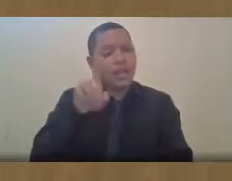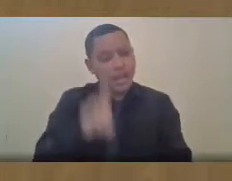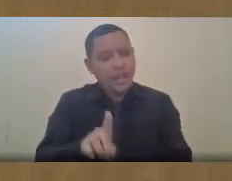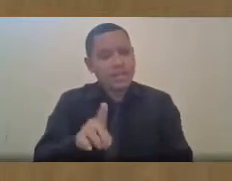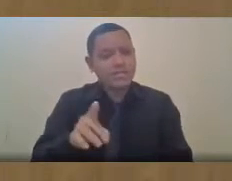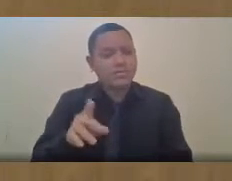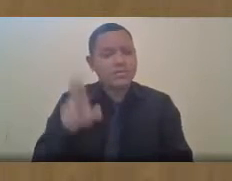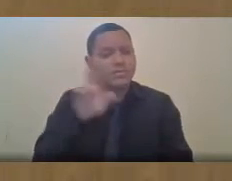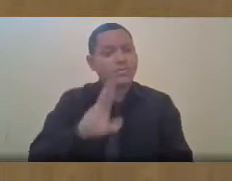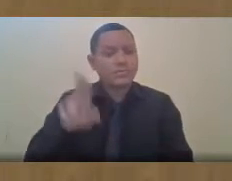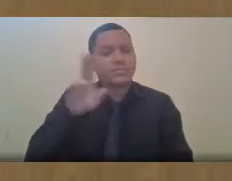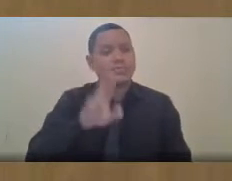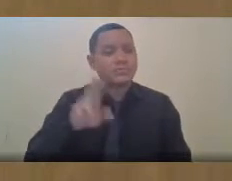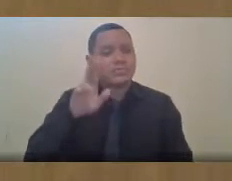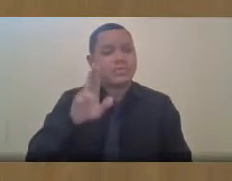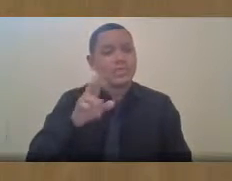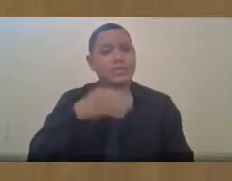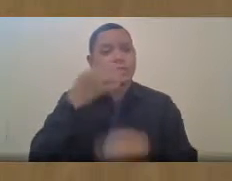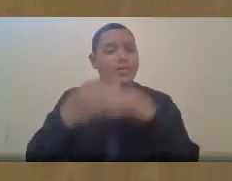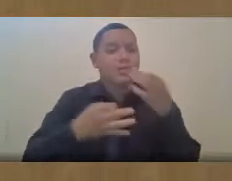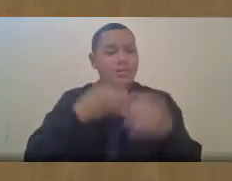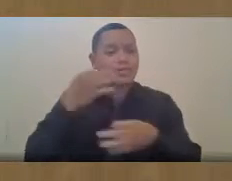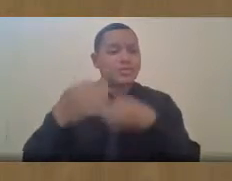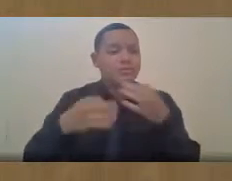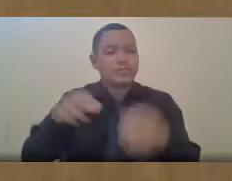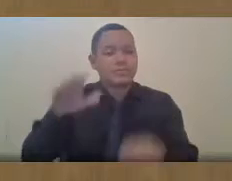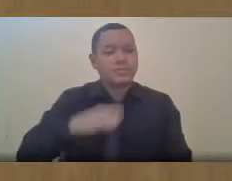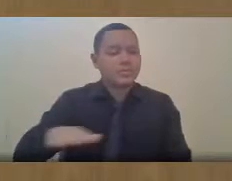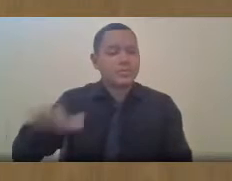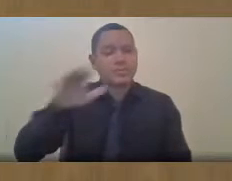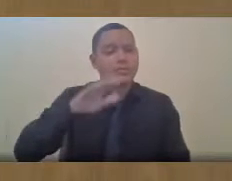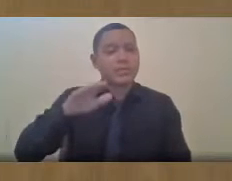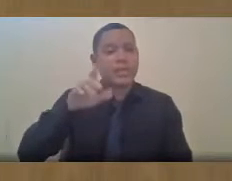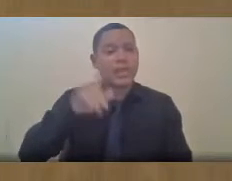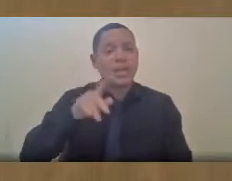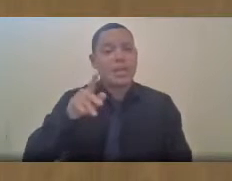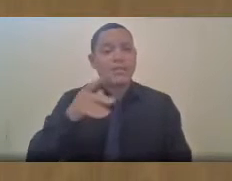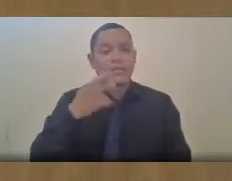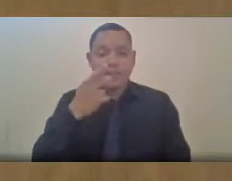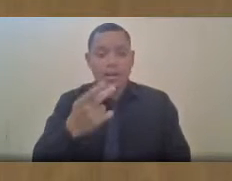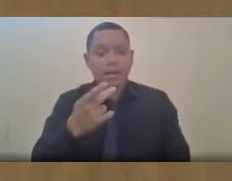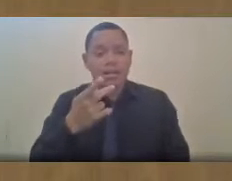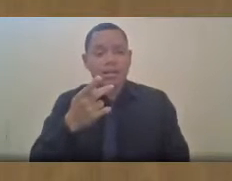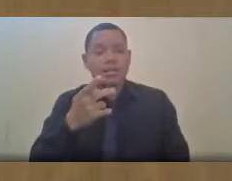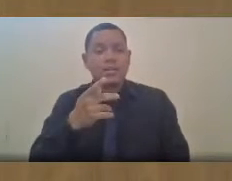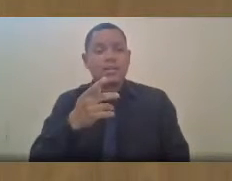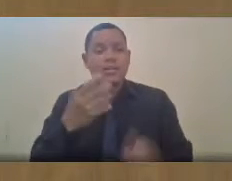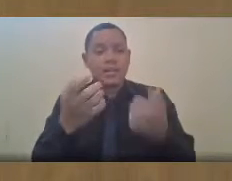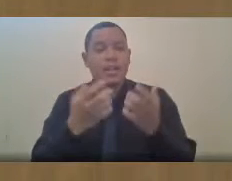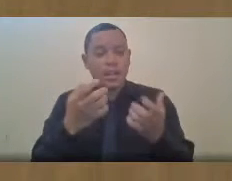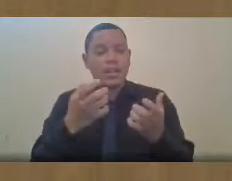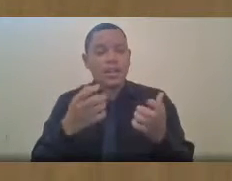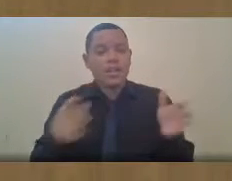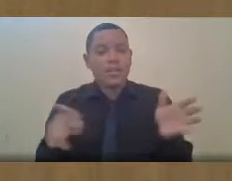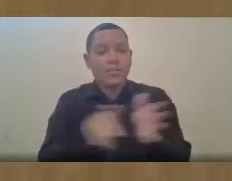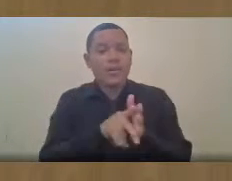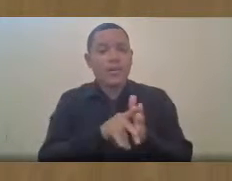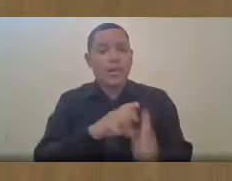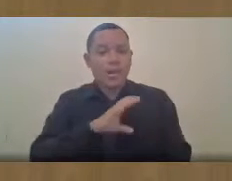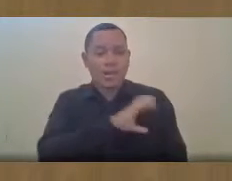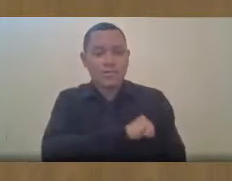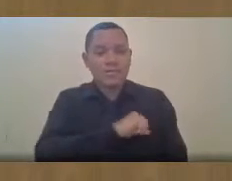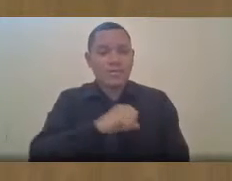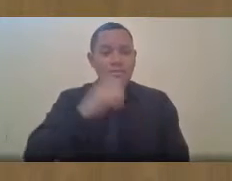daqueles que se dizem nacionalistas, daqueles que se dizem amar esse país,